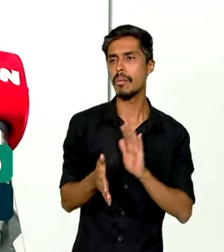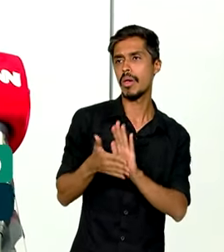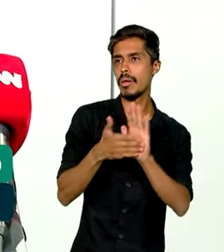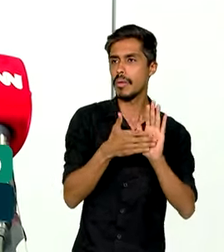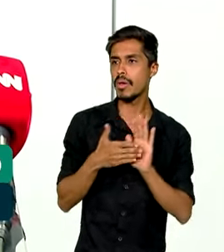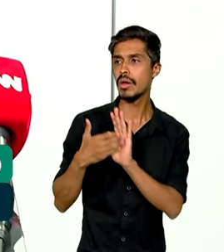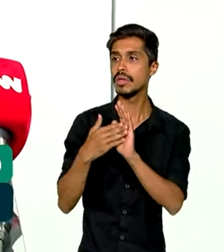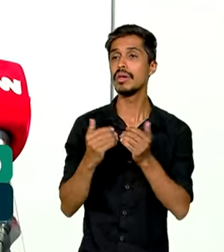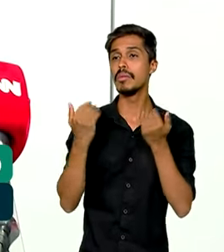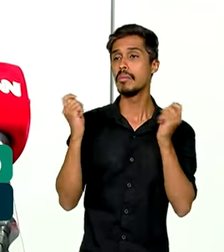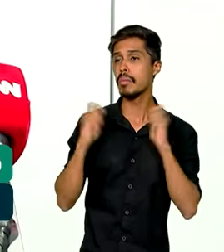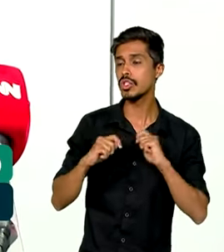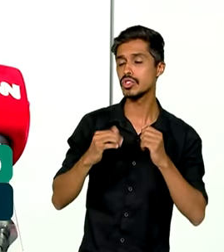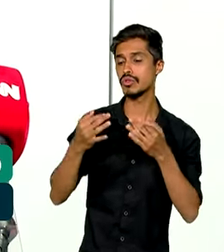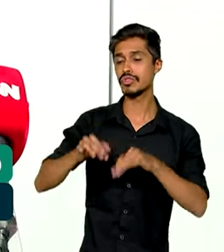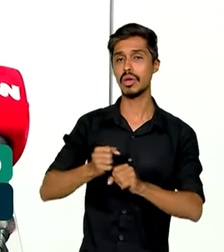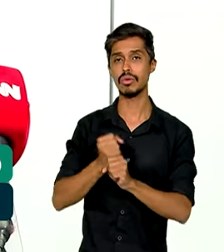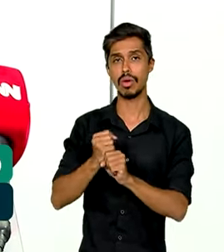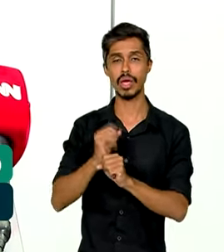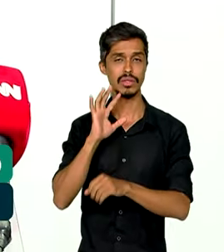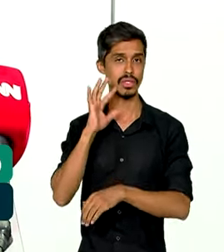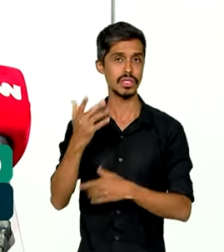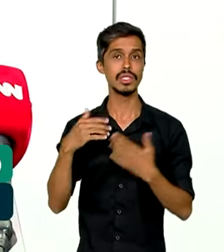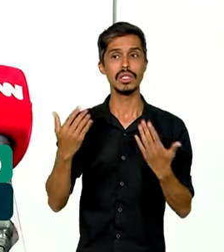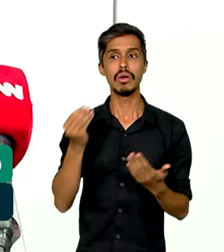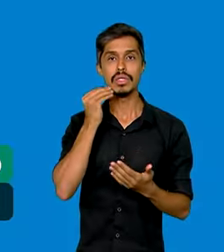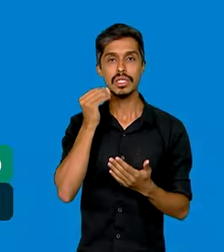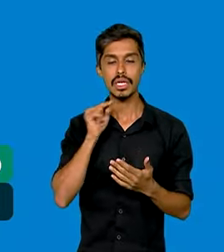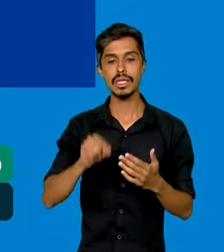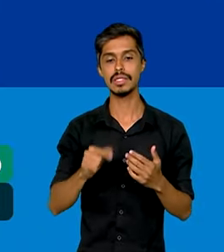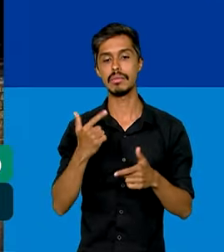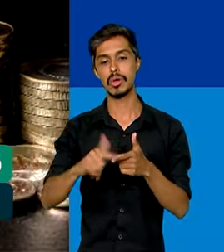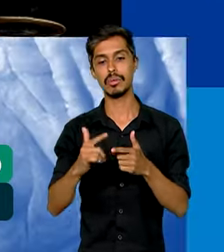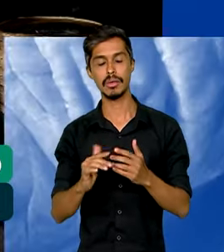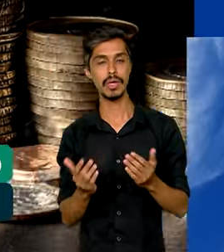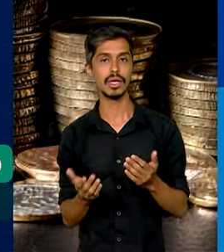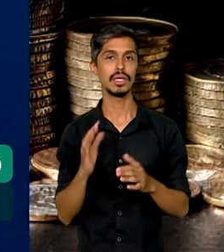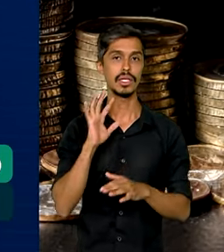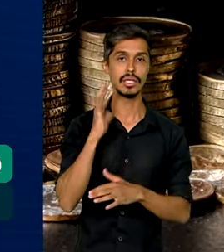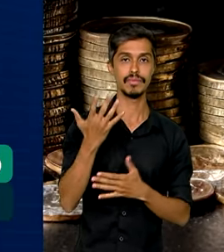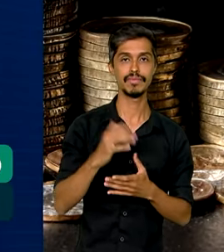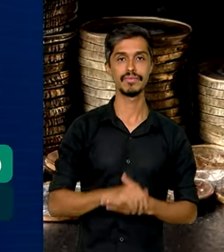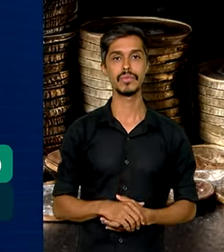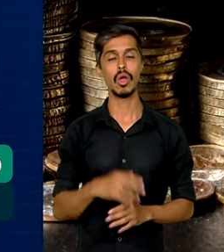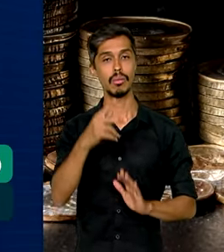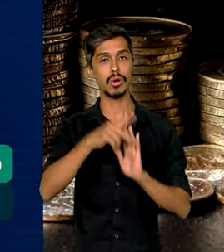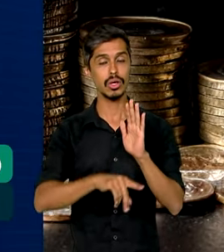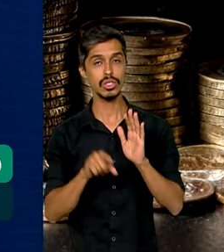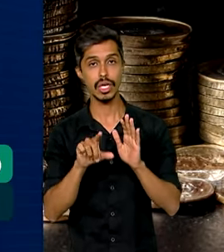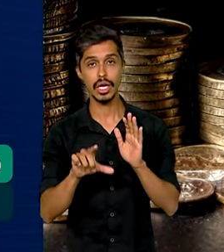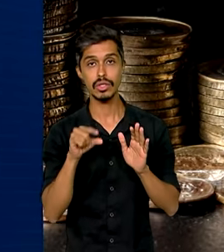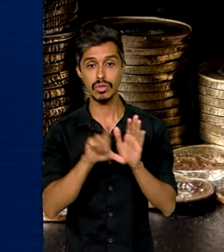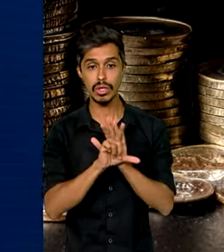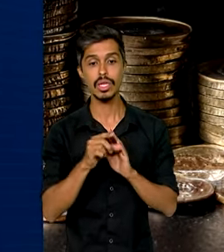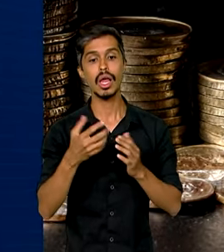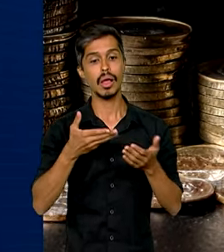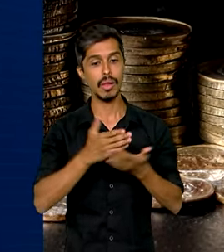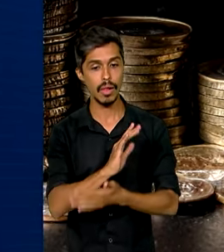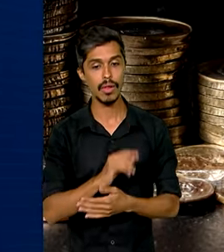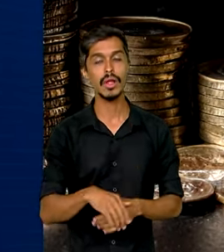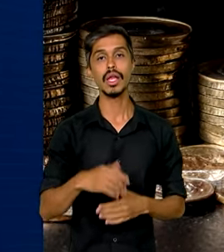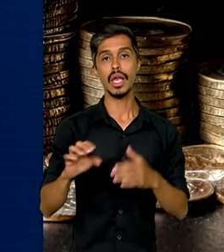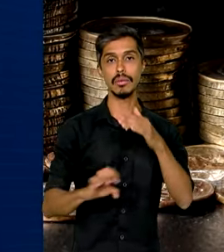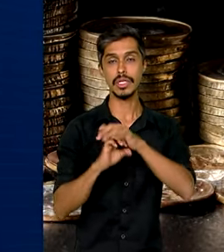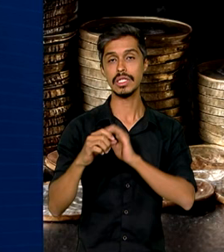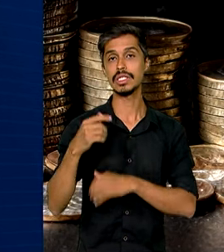ser tomadas no final do ano para também equacionar este problema. De acordo com um projeto aprovado pelo Legislativo, empresas